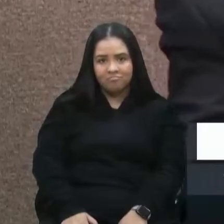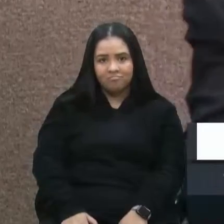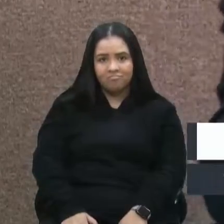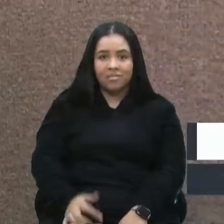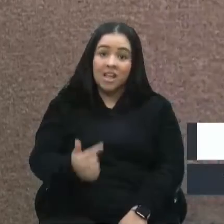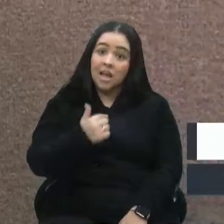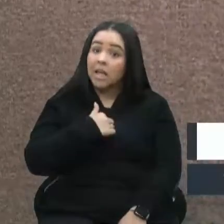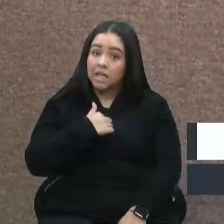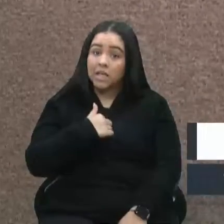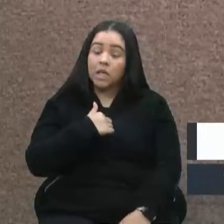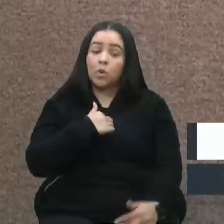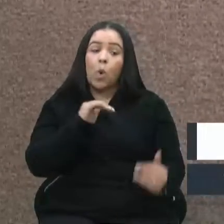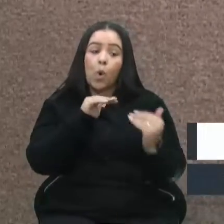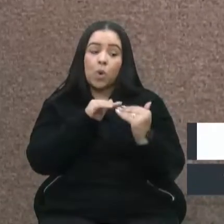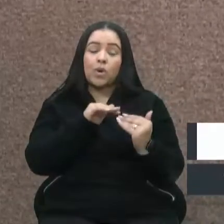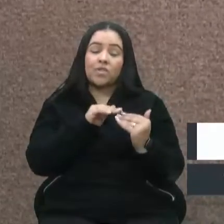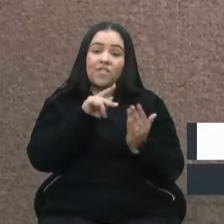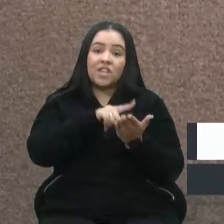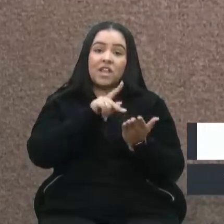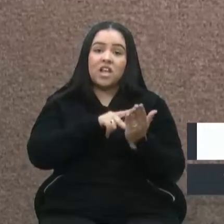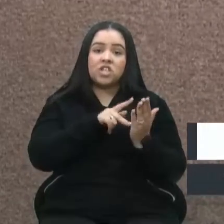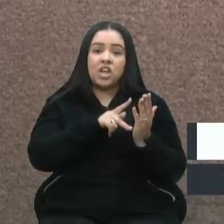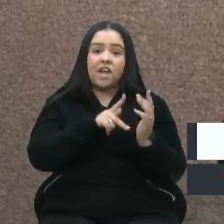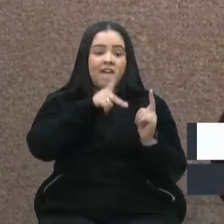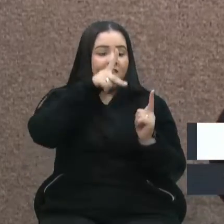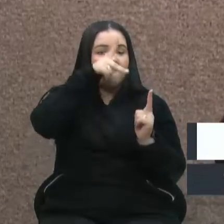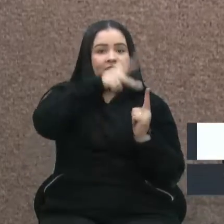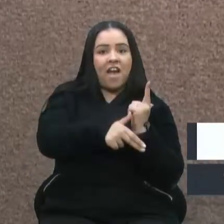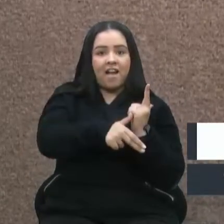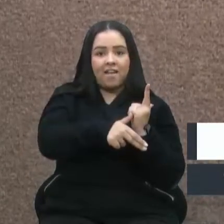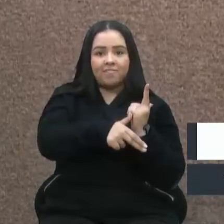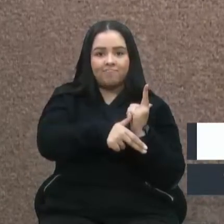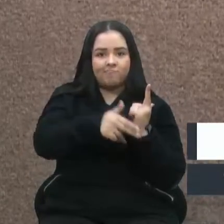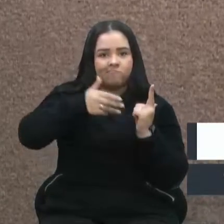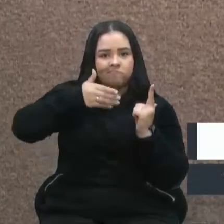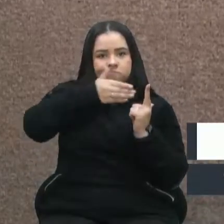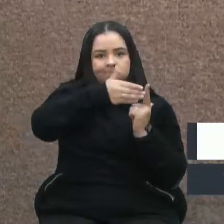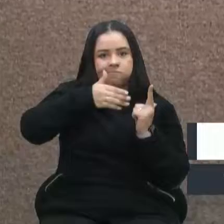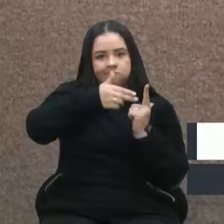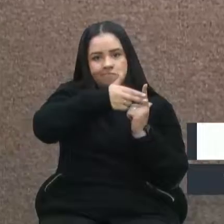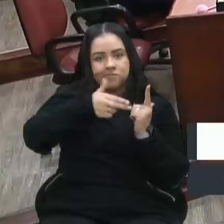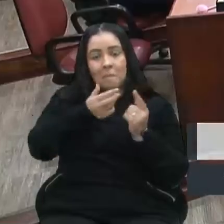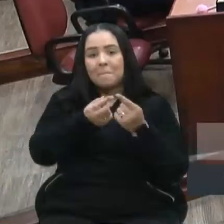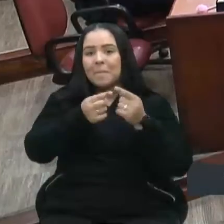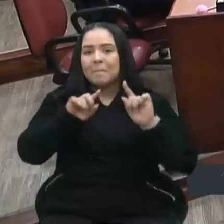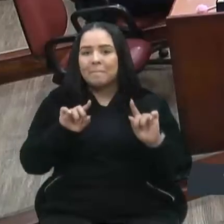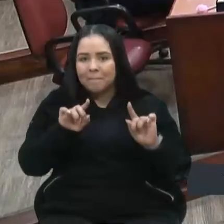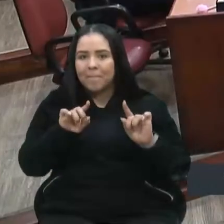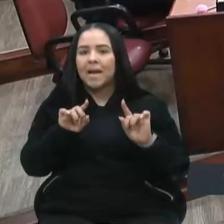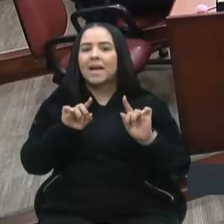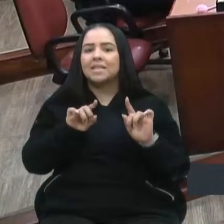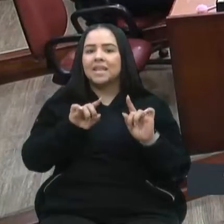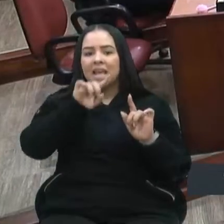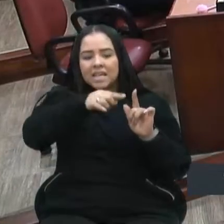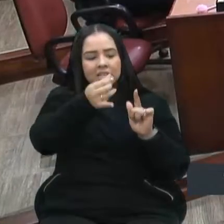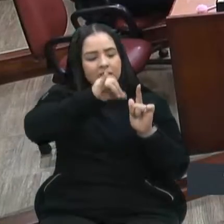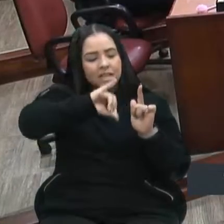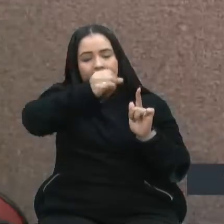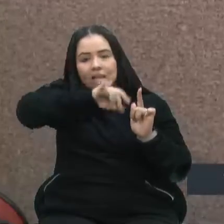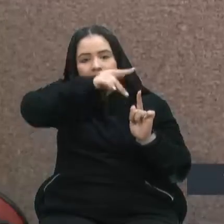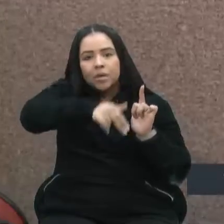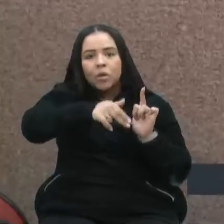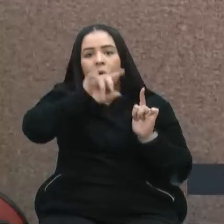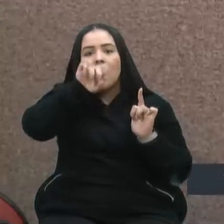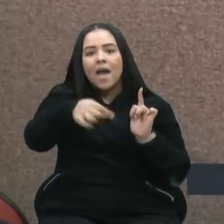faquinha, né? Eu acho que daria mais resultado. Mas a castração química é um tratamento através de